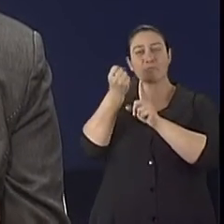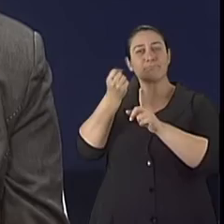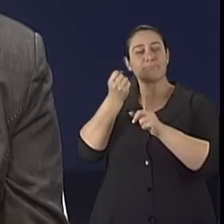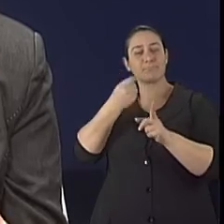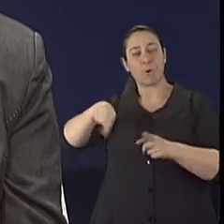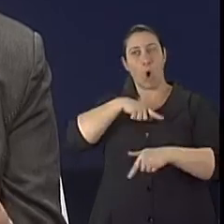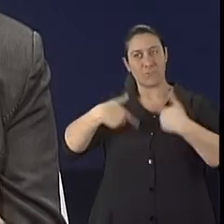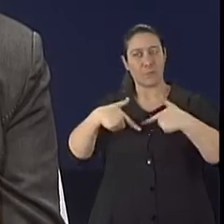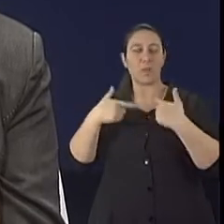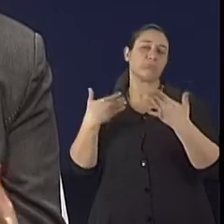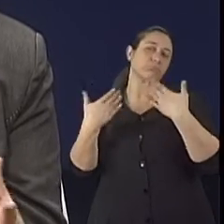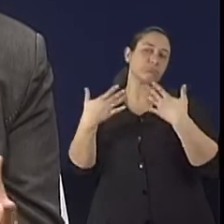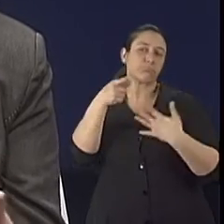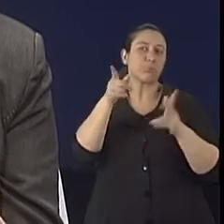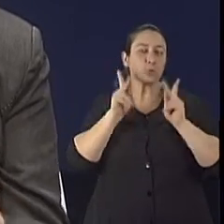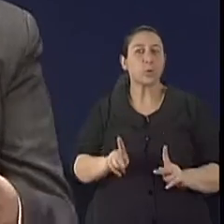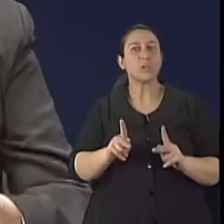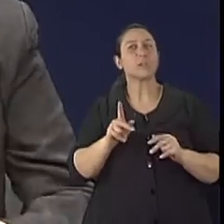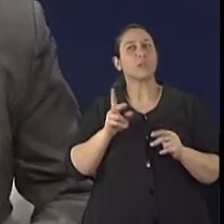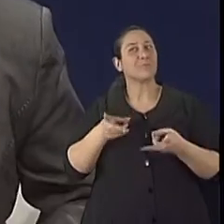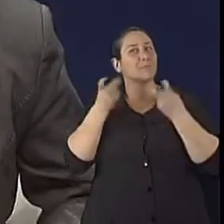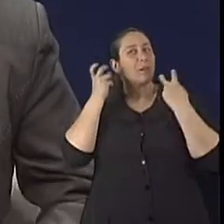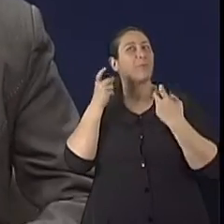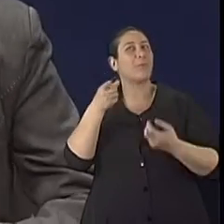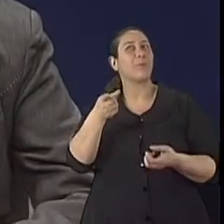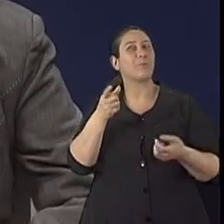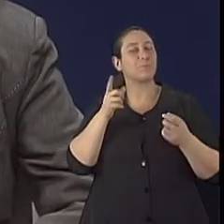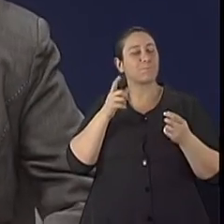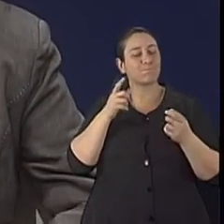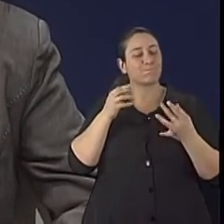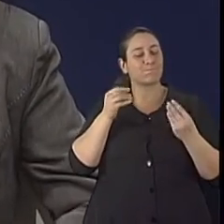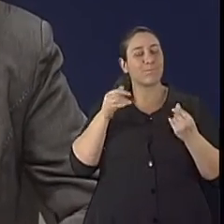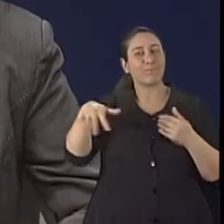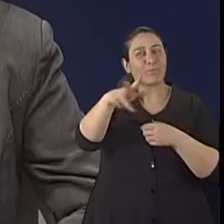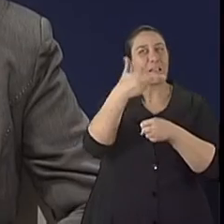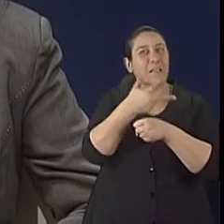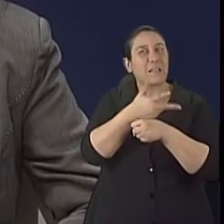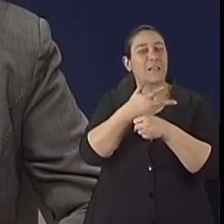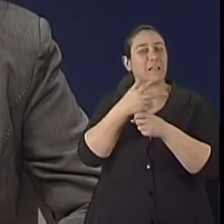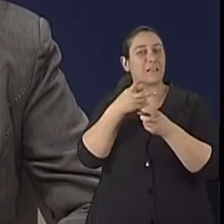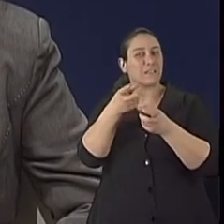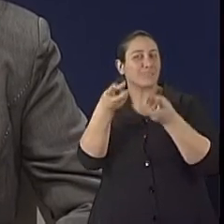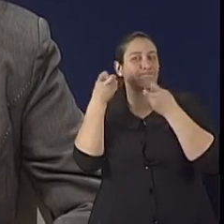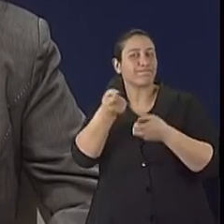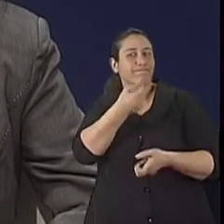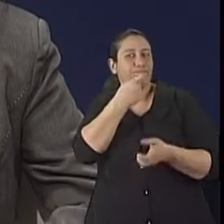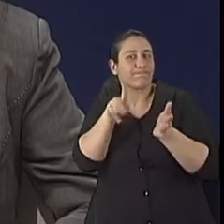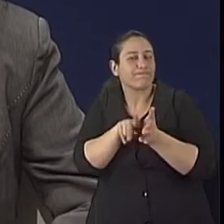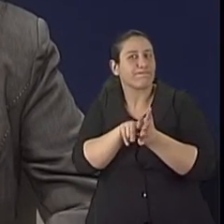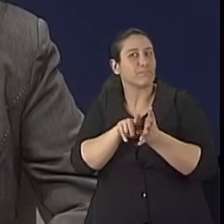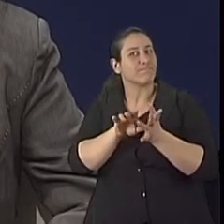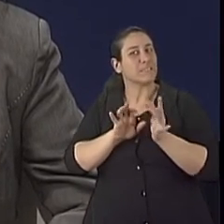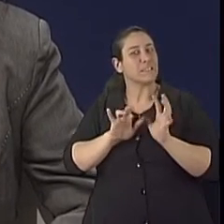situação, ela se torna um pouco mais preocupante. Por quê? Porque mesmo